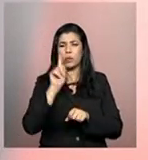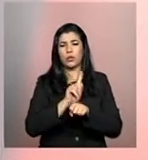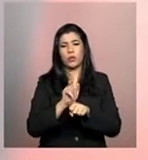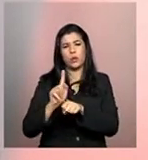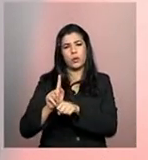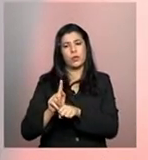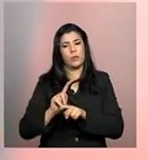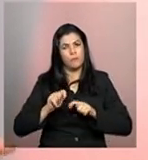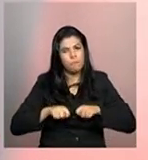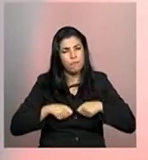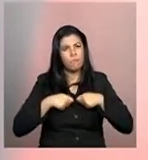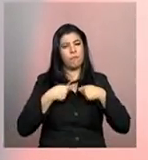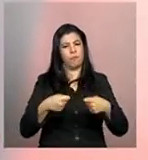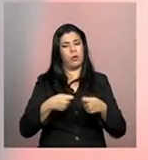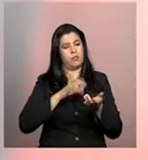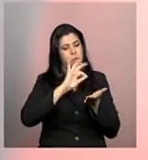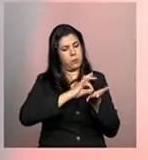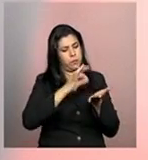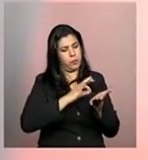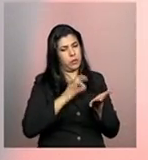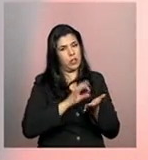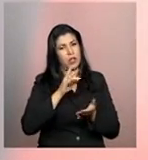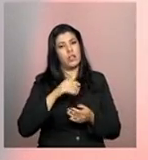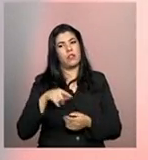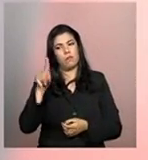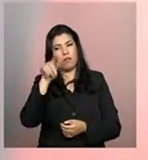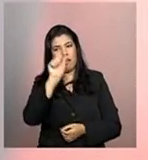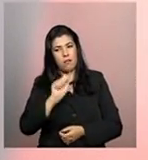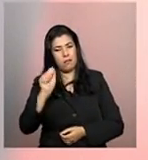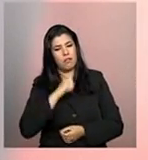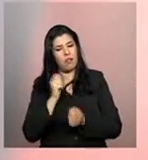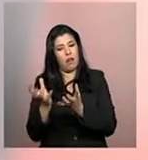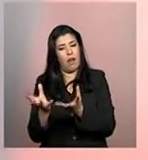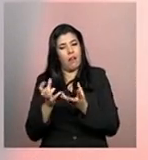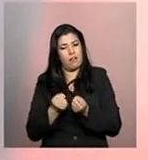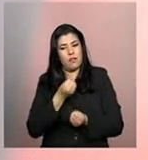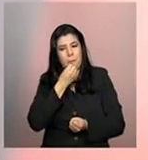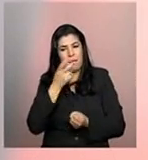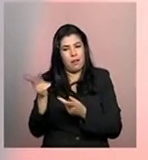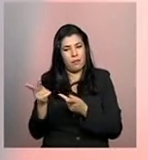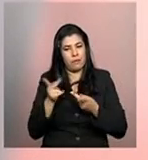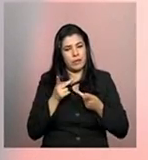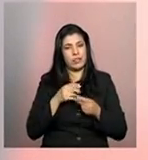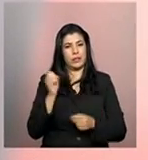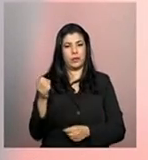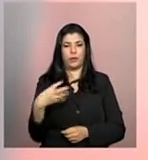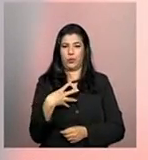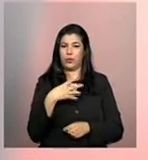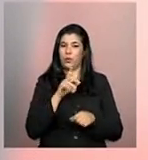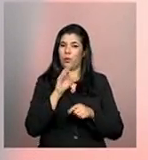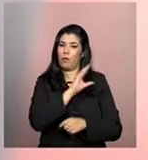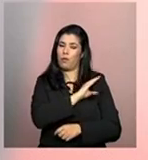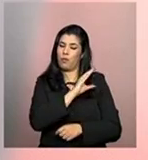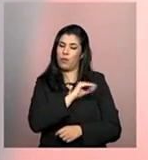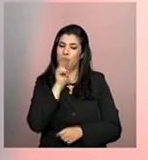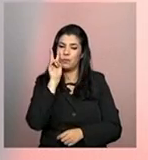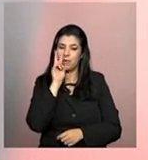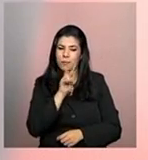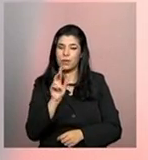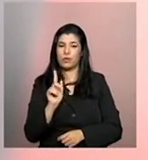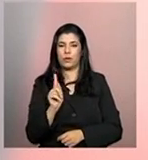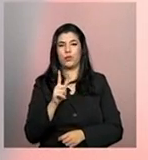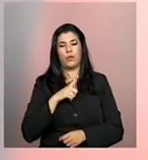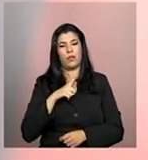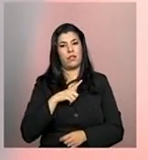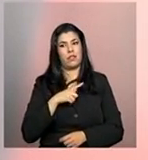para fazer esse preenchimento, que as entidades recebam os gestores, né, com as orientações que a gente vai poder dar aqui hoje, para que a gente, de fato, tenha